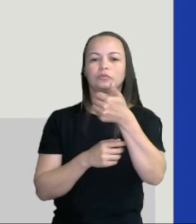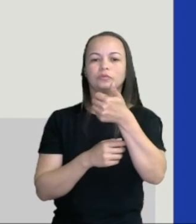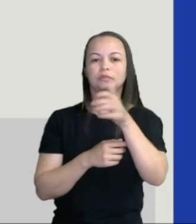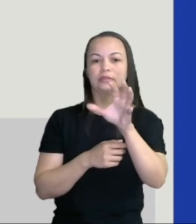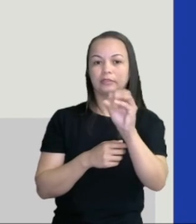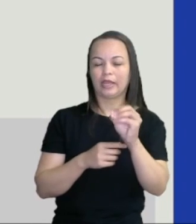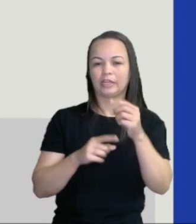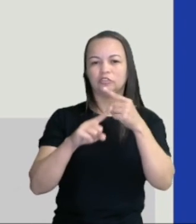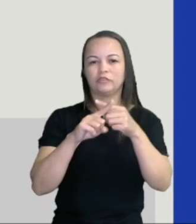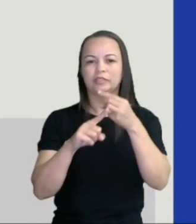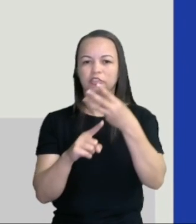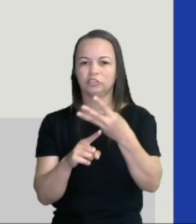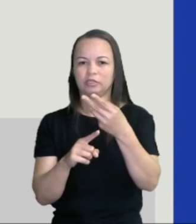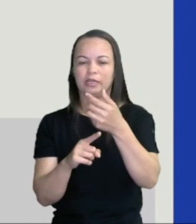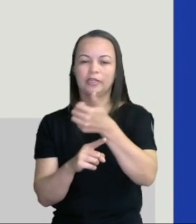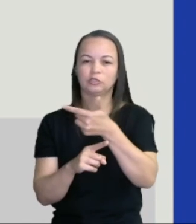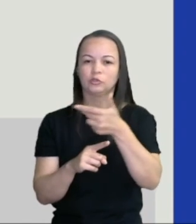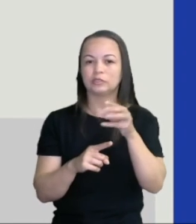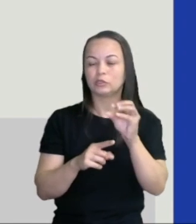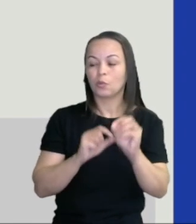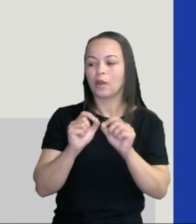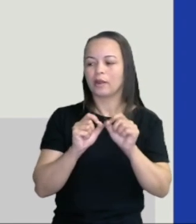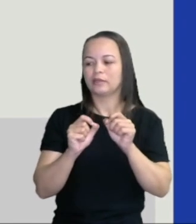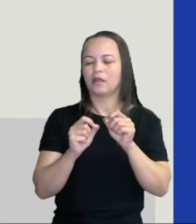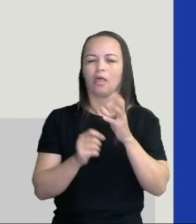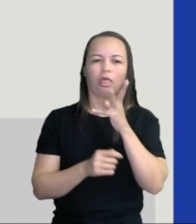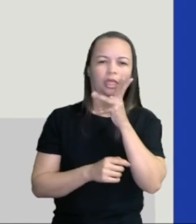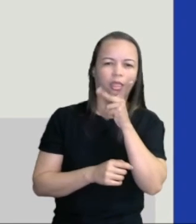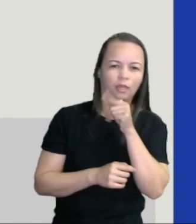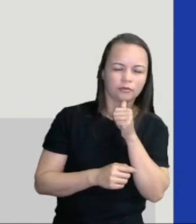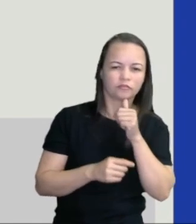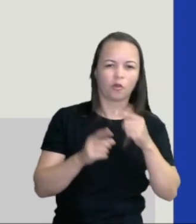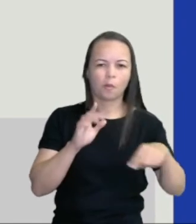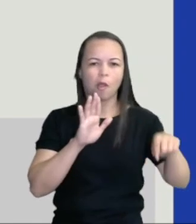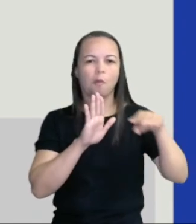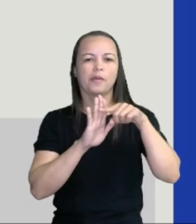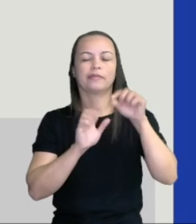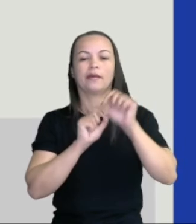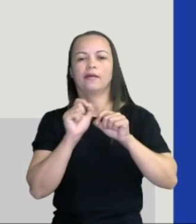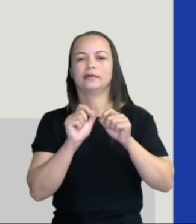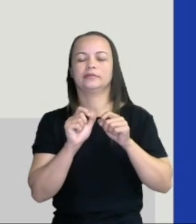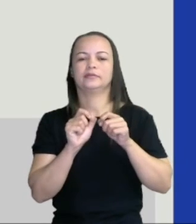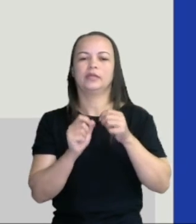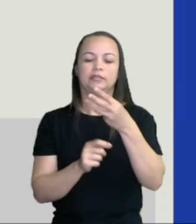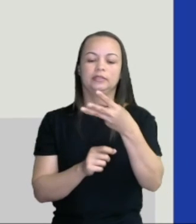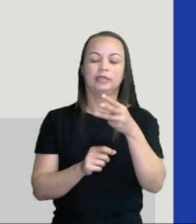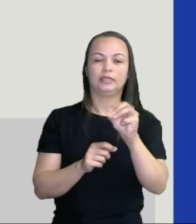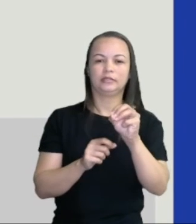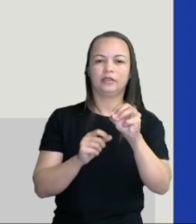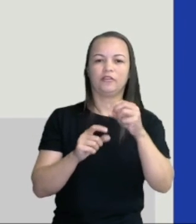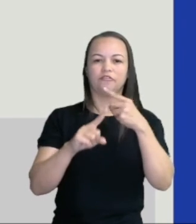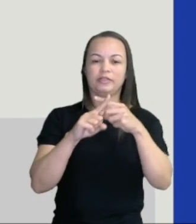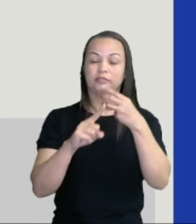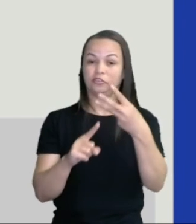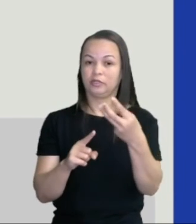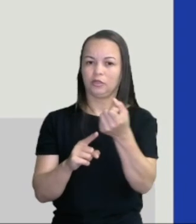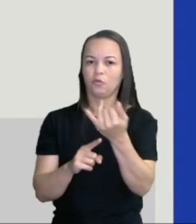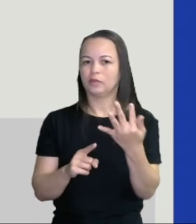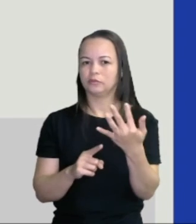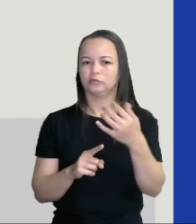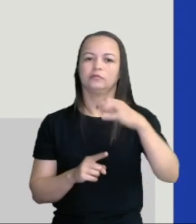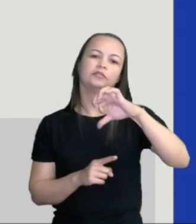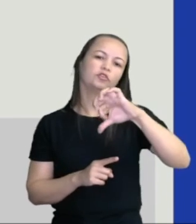Ah, vou continuar com 10. Vai demorar muito. Vamos aumentar? 30. 30 vezes 3 vai me dar quanto?